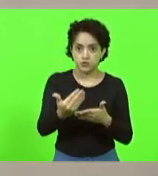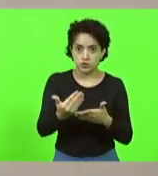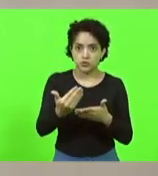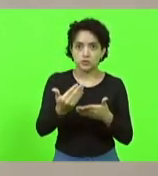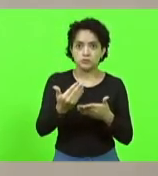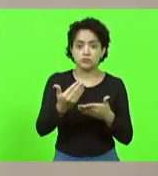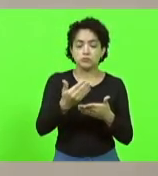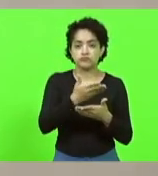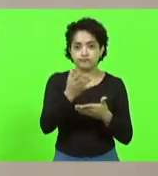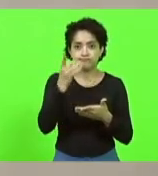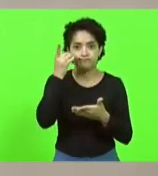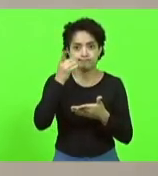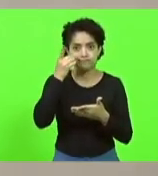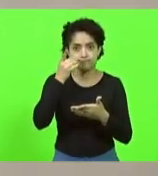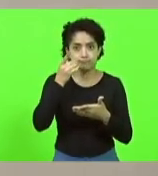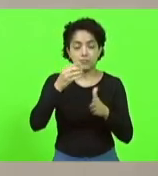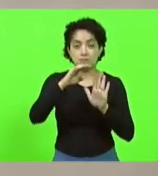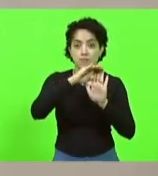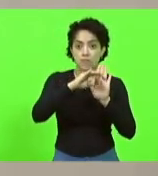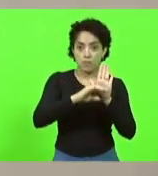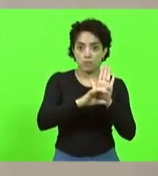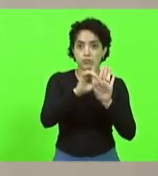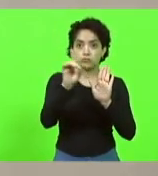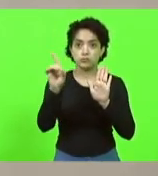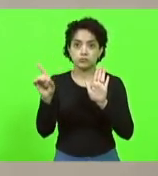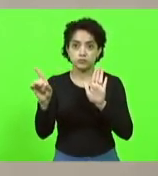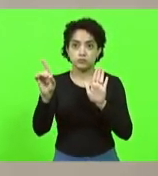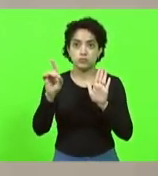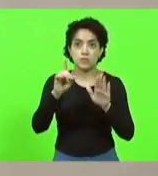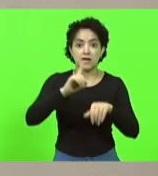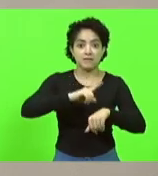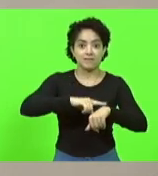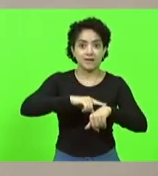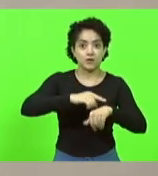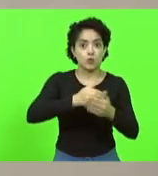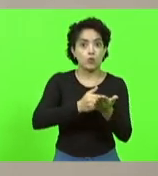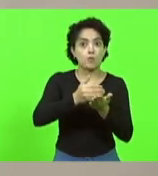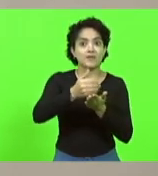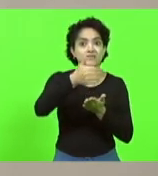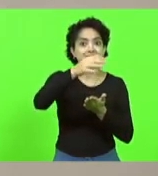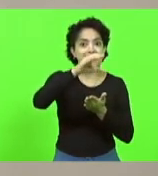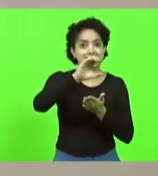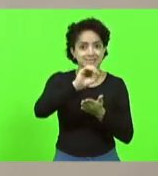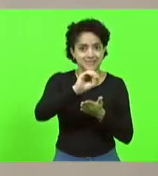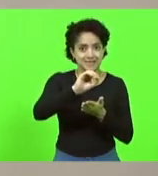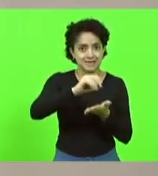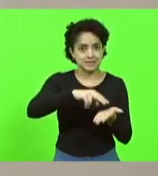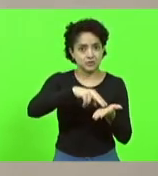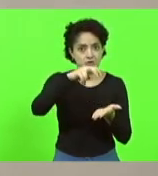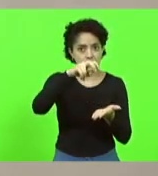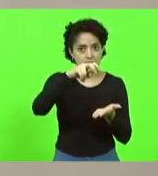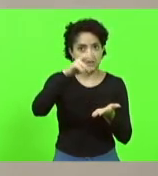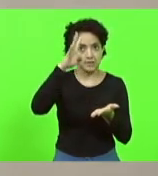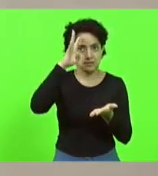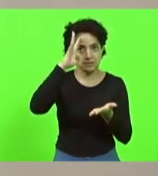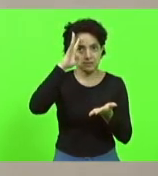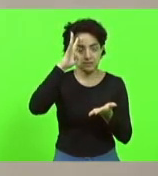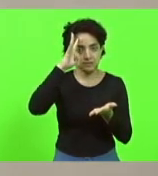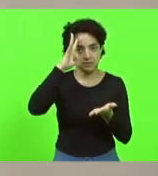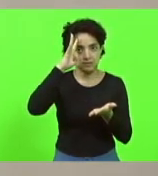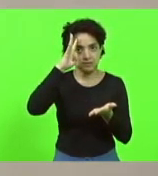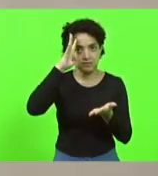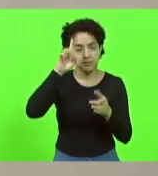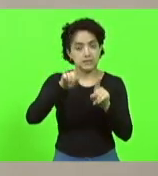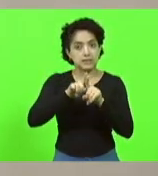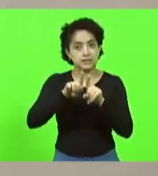deputados, a ordem do dia vai iniciar às 10 horas da manhã de quarta-feira. Quarta às 10, terça